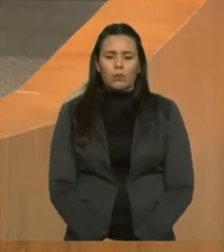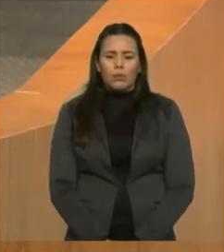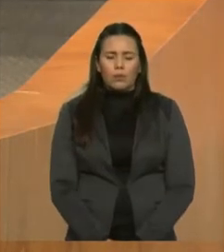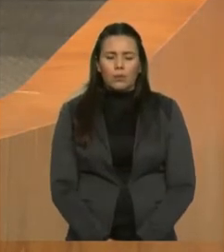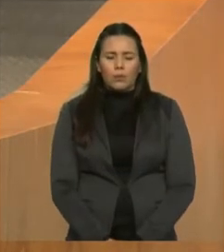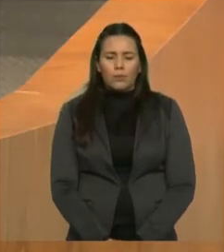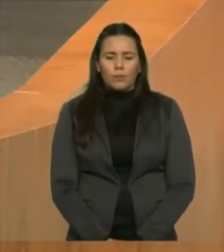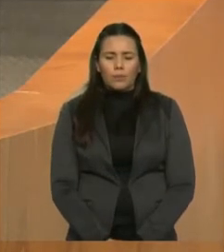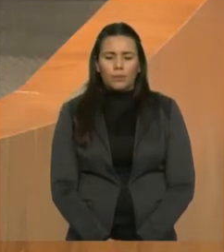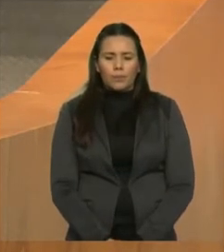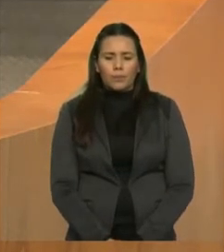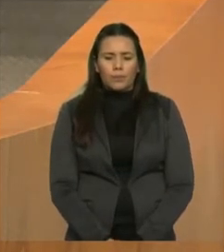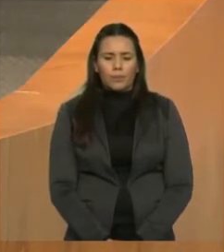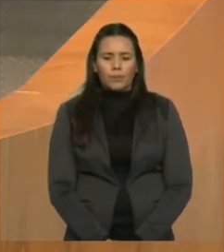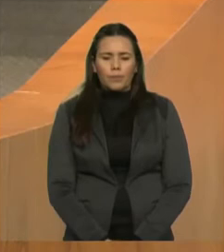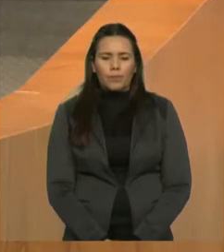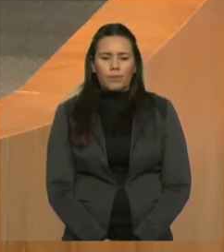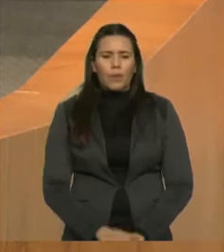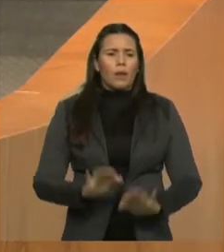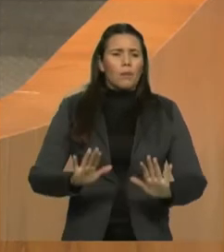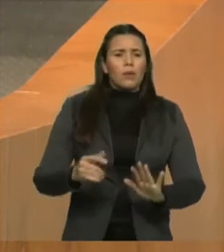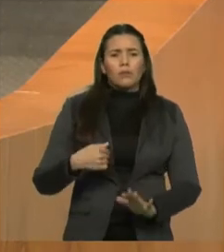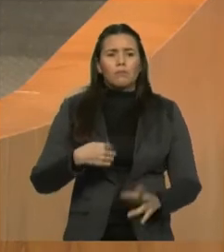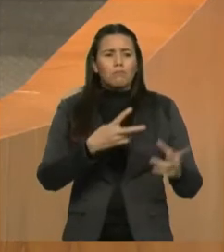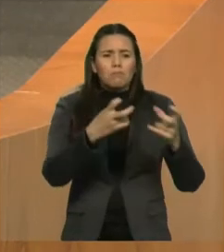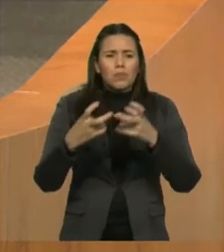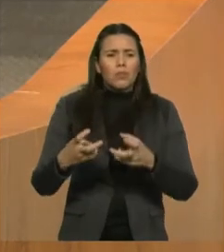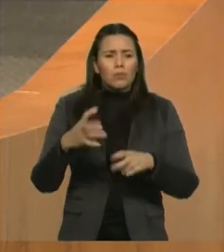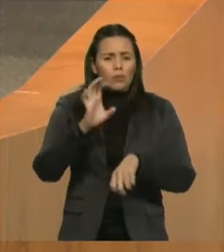verdadeiramente, não melhore a saúde do Estado do Maranhão.